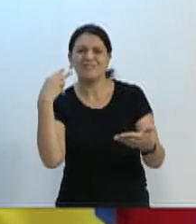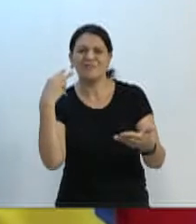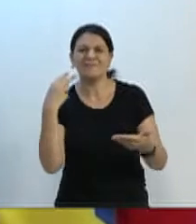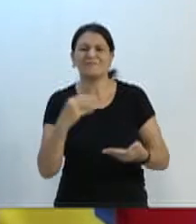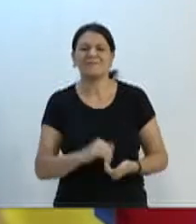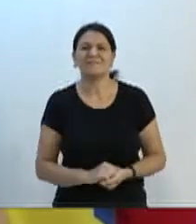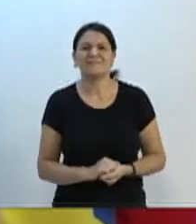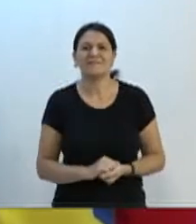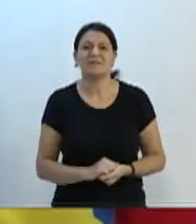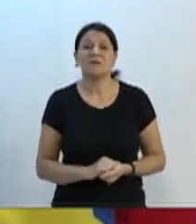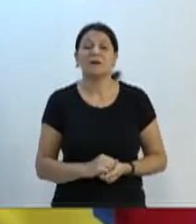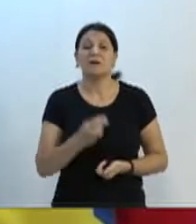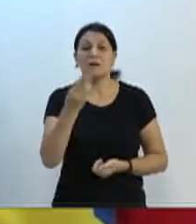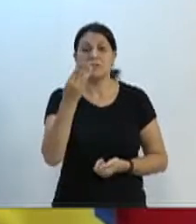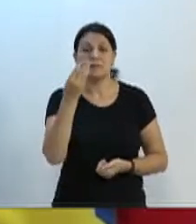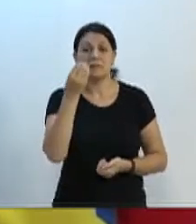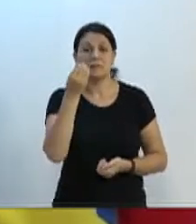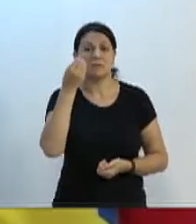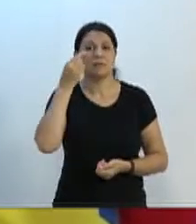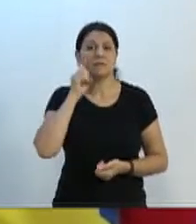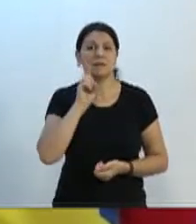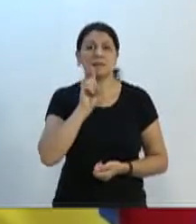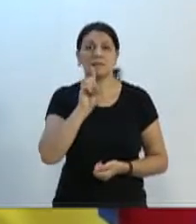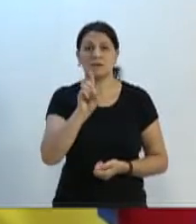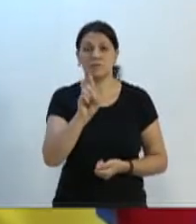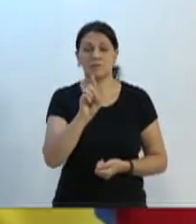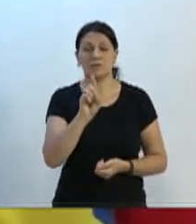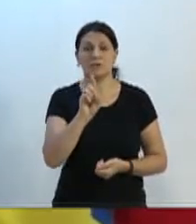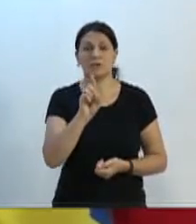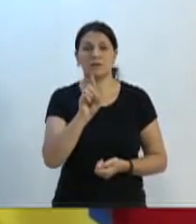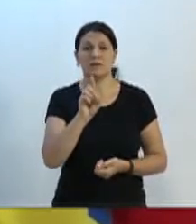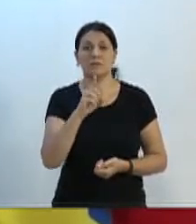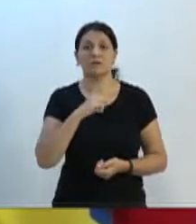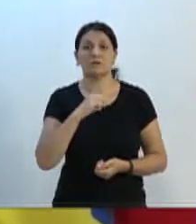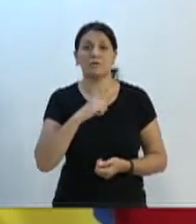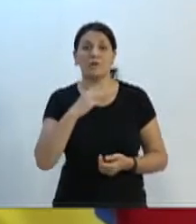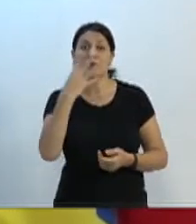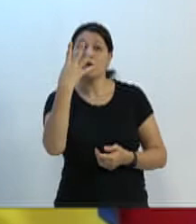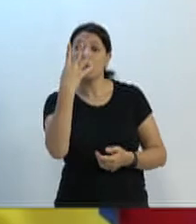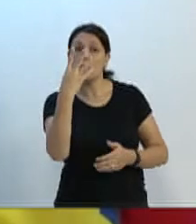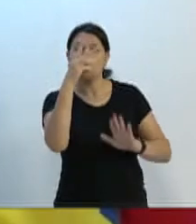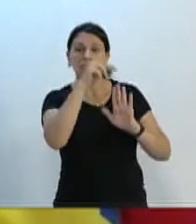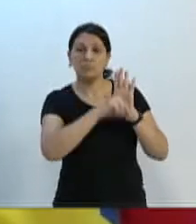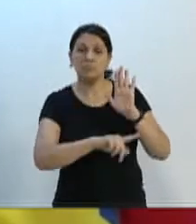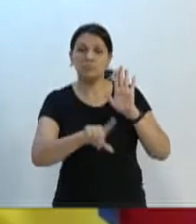Nesses 30 dias, nós encaminhamos quatro projetos de leis.